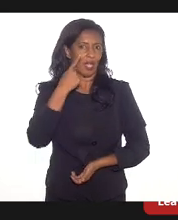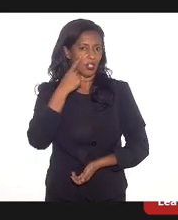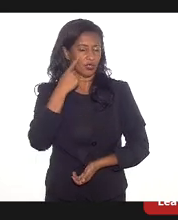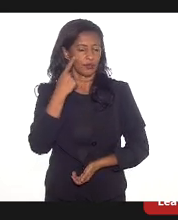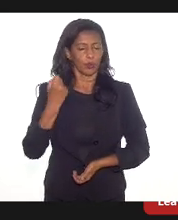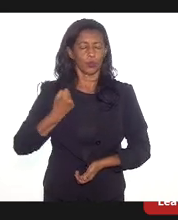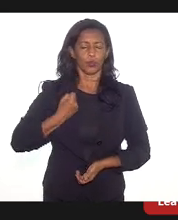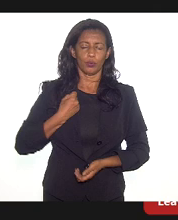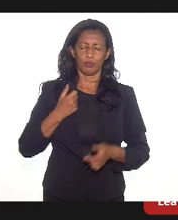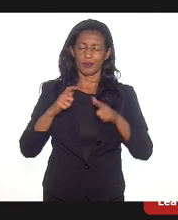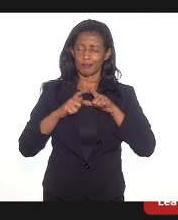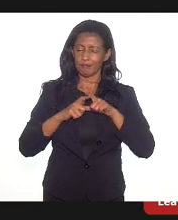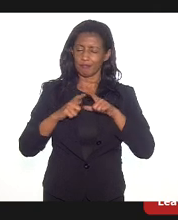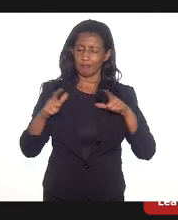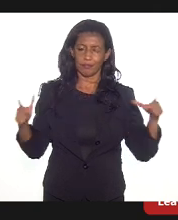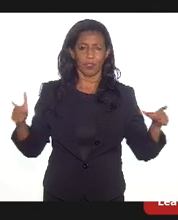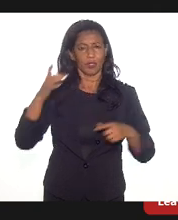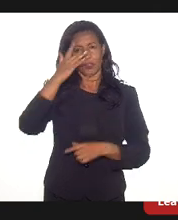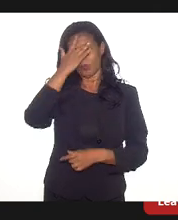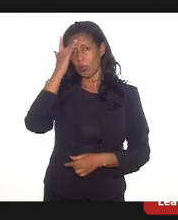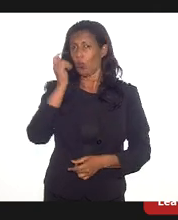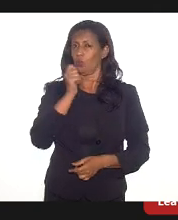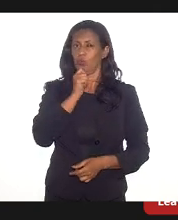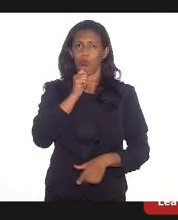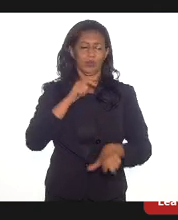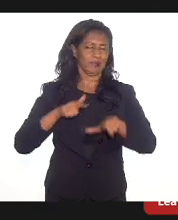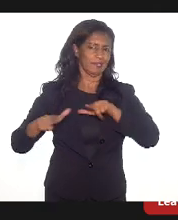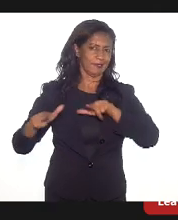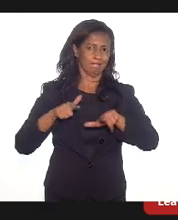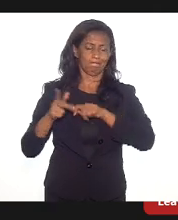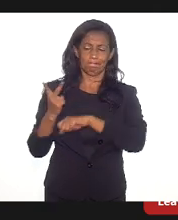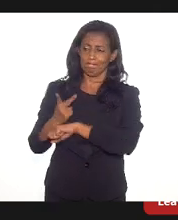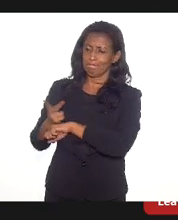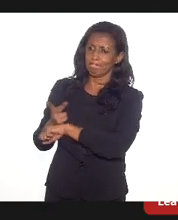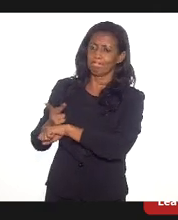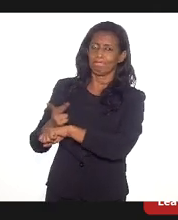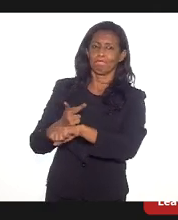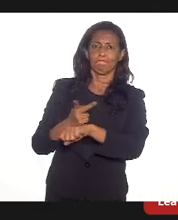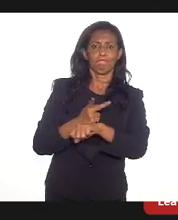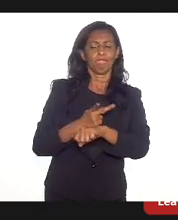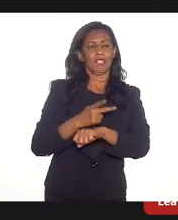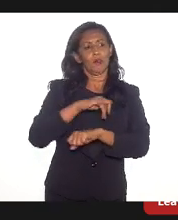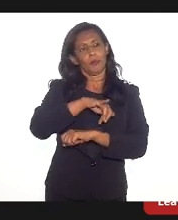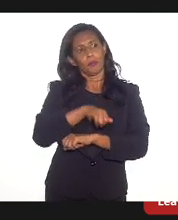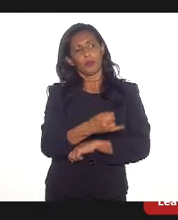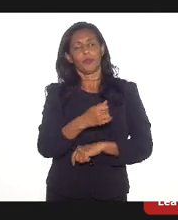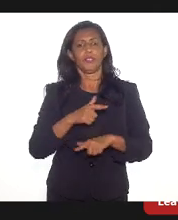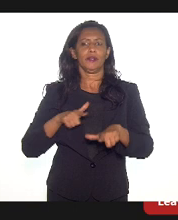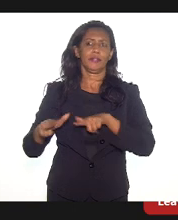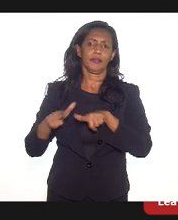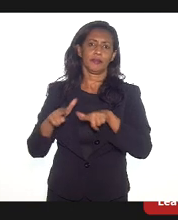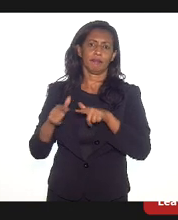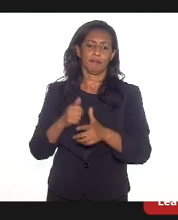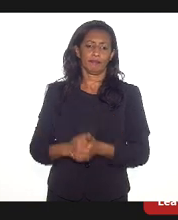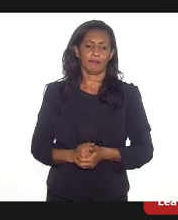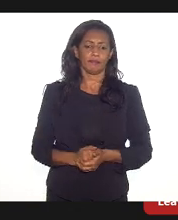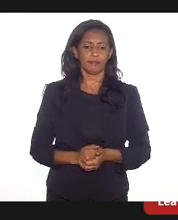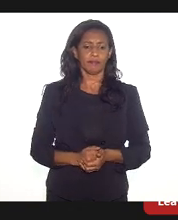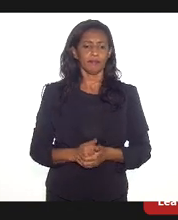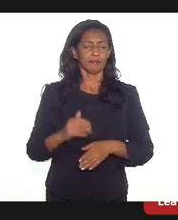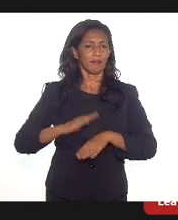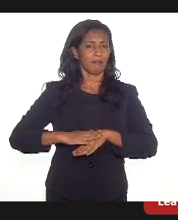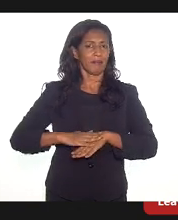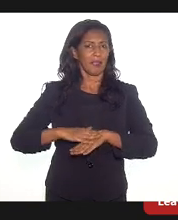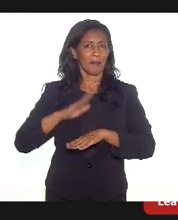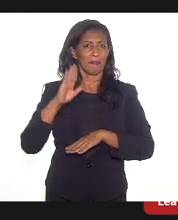enorme de pessoas desempregadas em busca de oportunidade de emprego, mas a